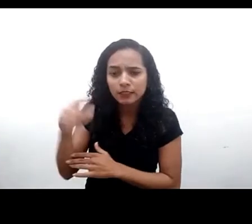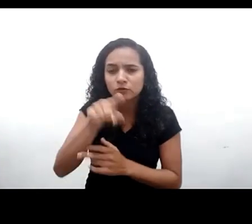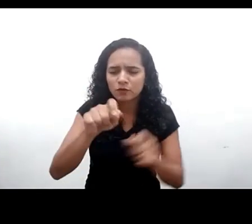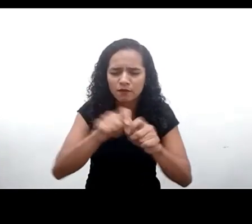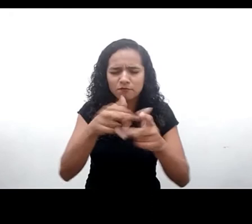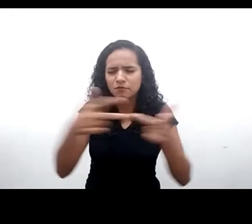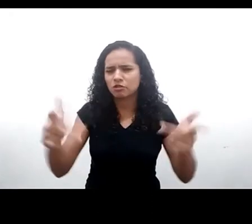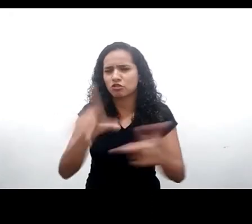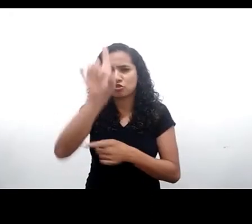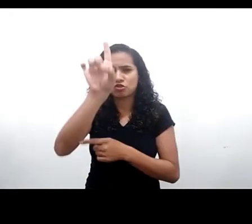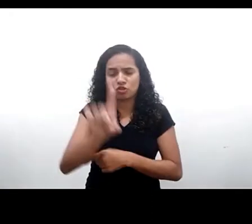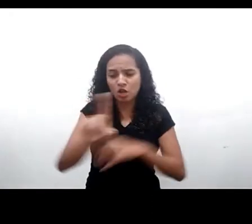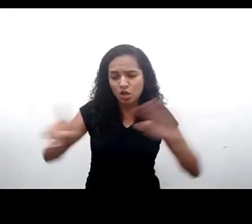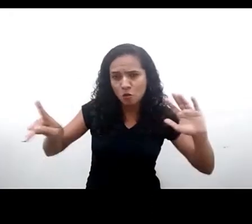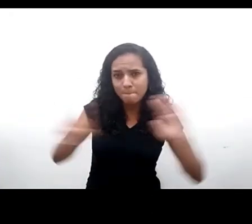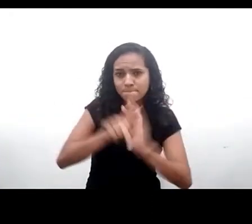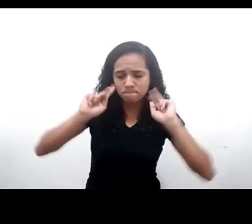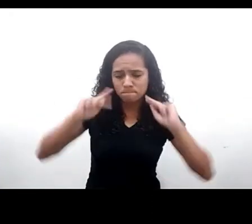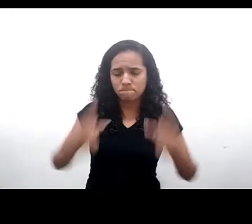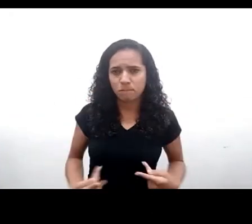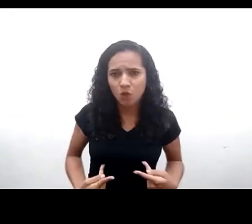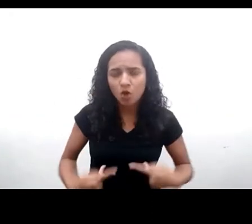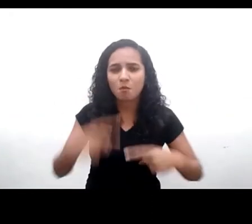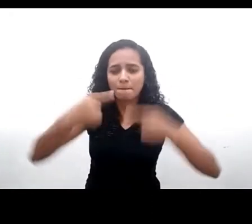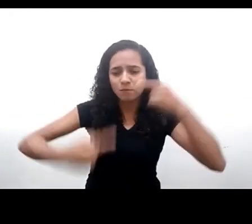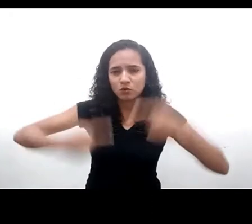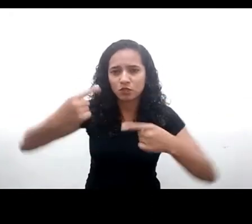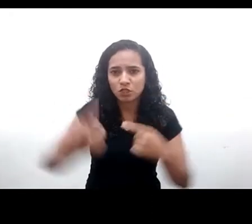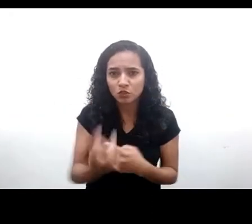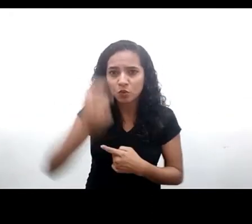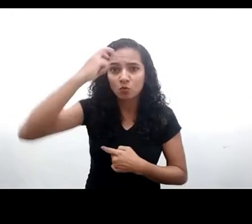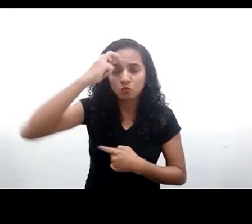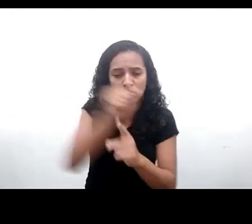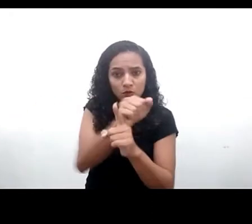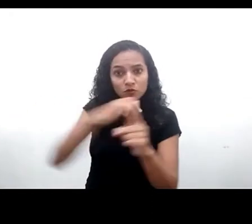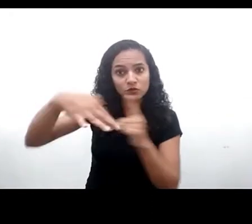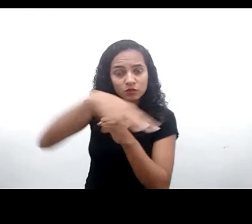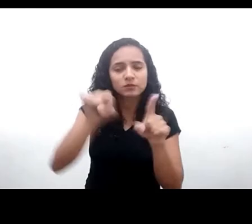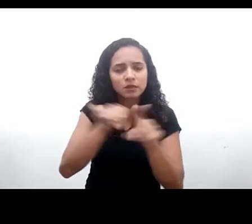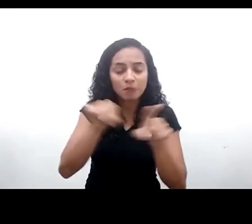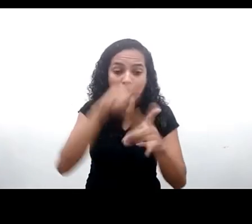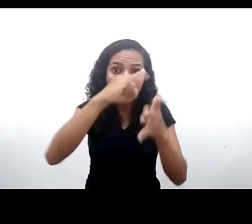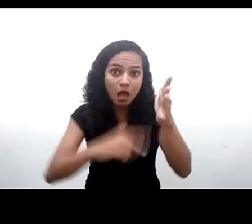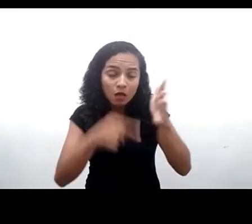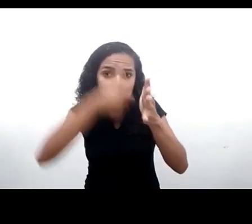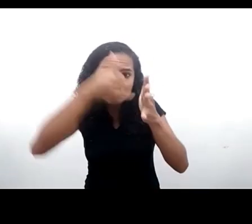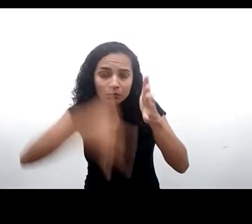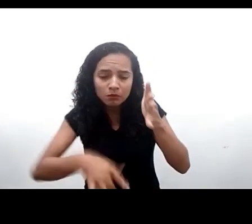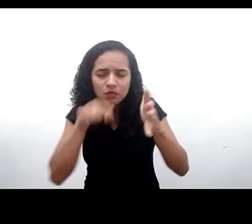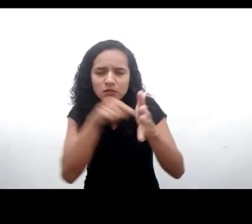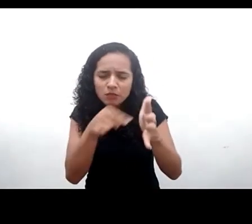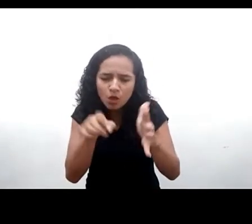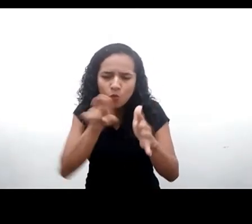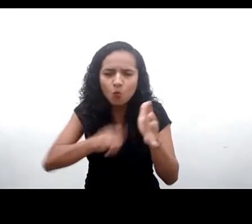direitos civis, políticos, culturais, econômicos e sociais. Lembra ainda que, se a inclusão digital não for alcançada,